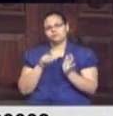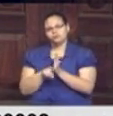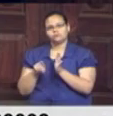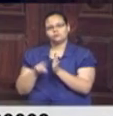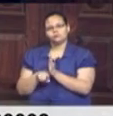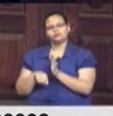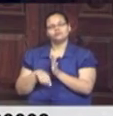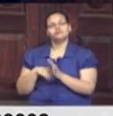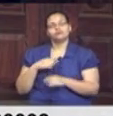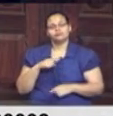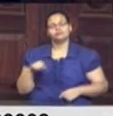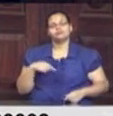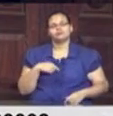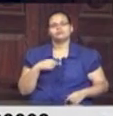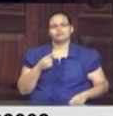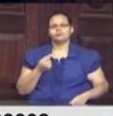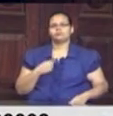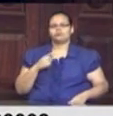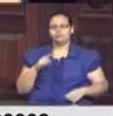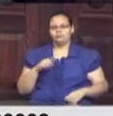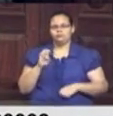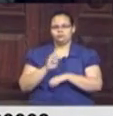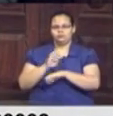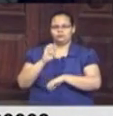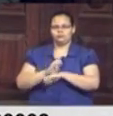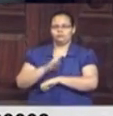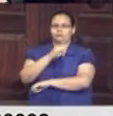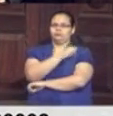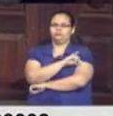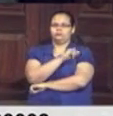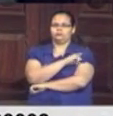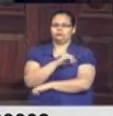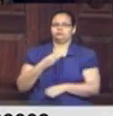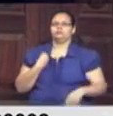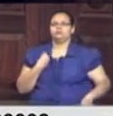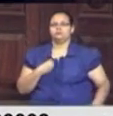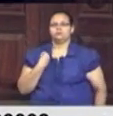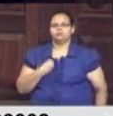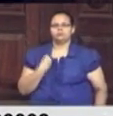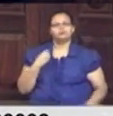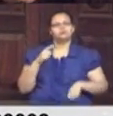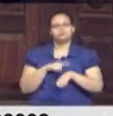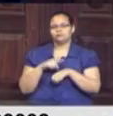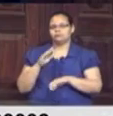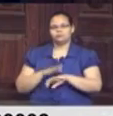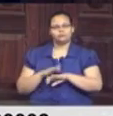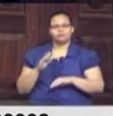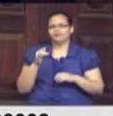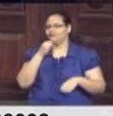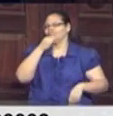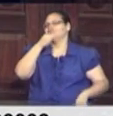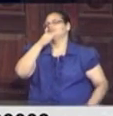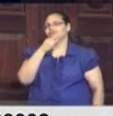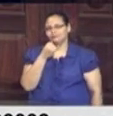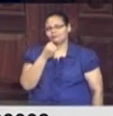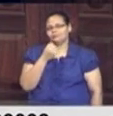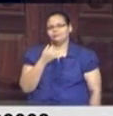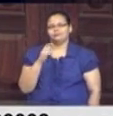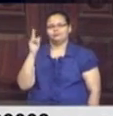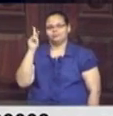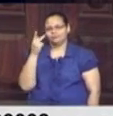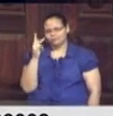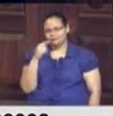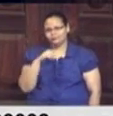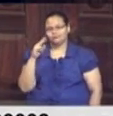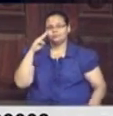mas dá a sua parcela de contribuição. O estado do Rio de Janeiro vive um dos momentos mais tristes da sua história. Pelo que